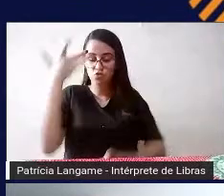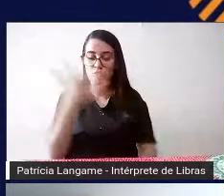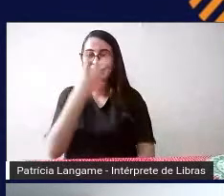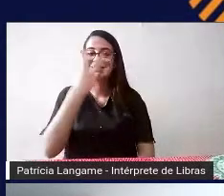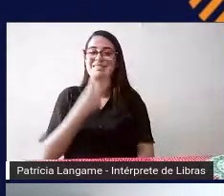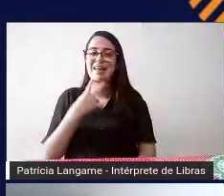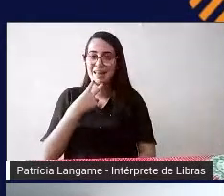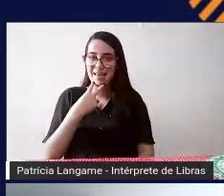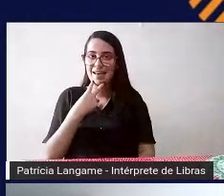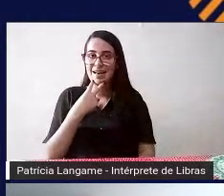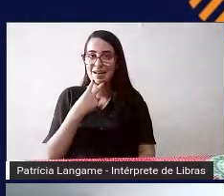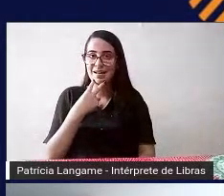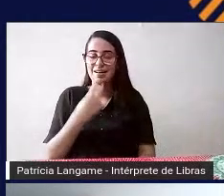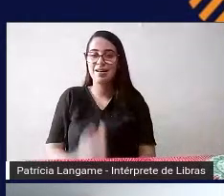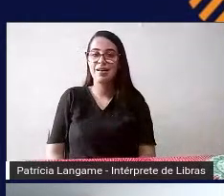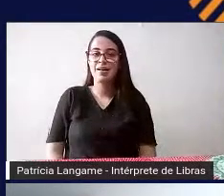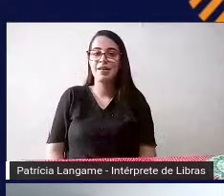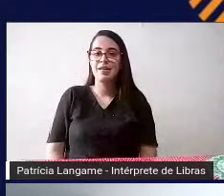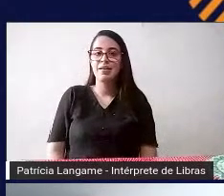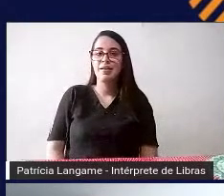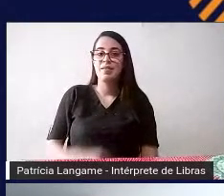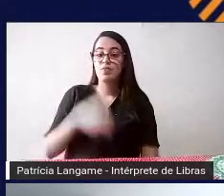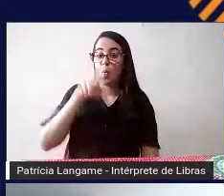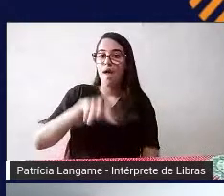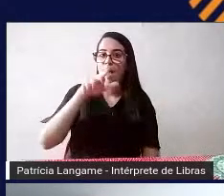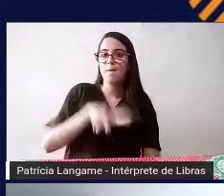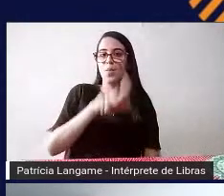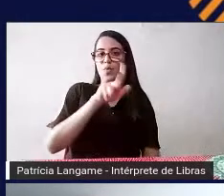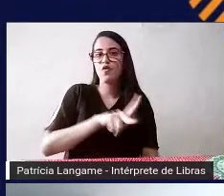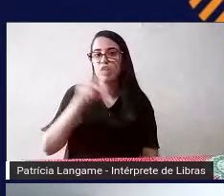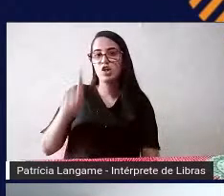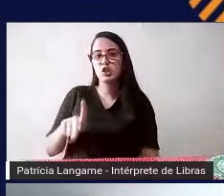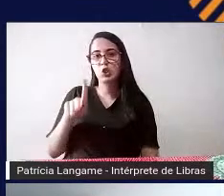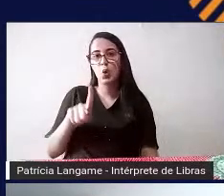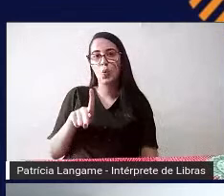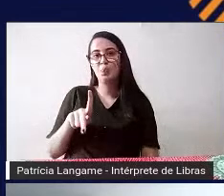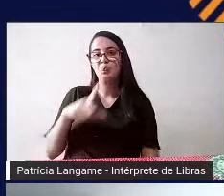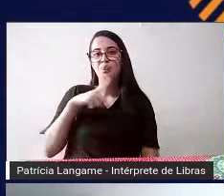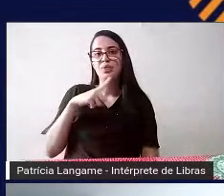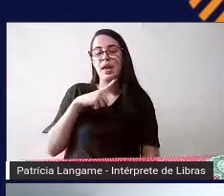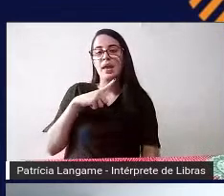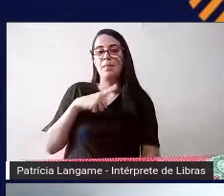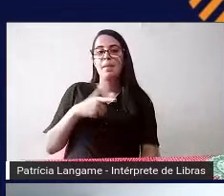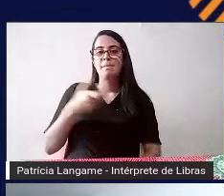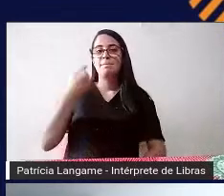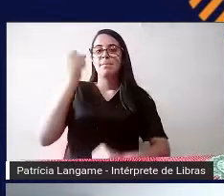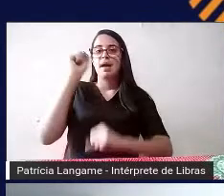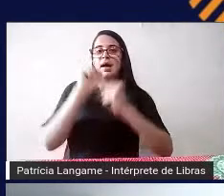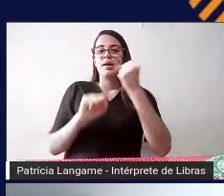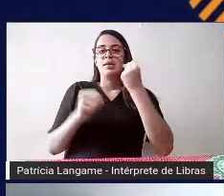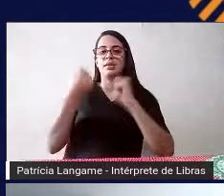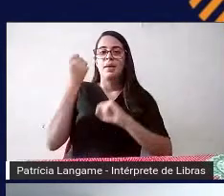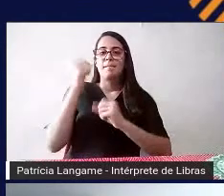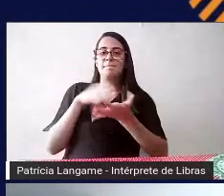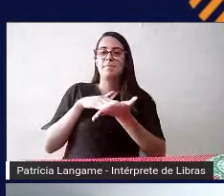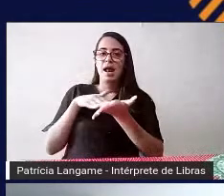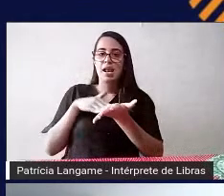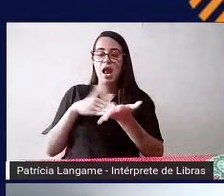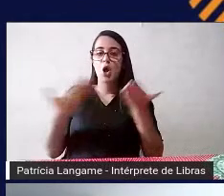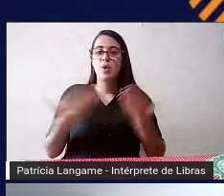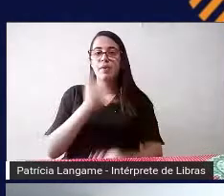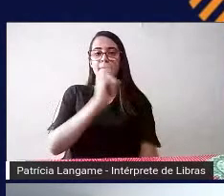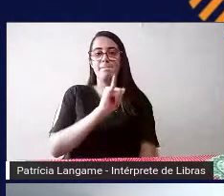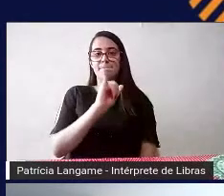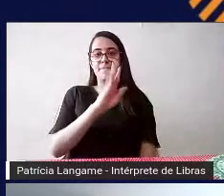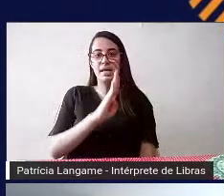pessoa não é exatamente para o professor embaixo da linha Braille tem uma máquina Braille que agora o IBC adquiriu 15